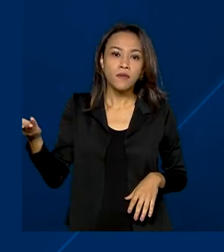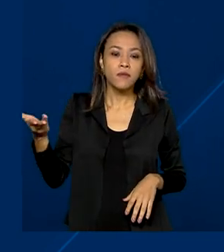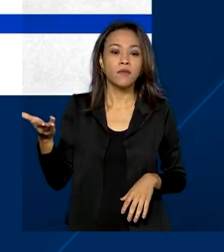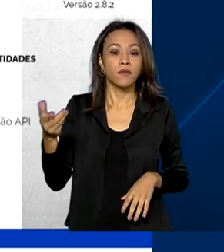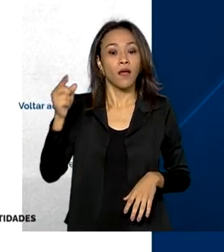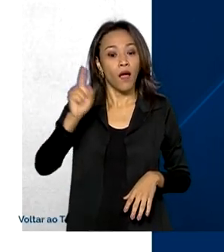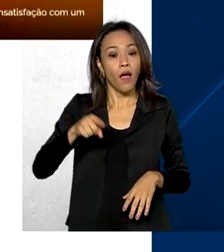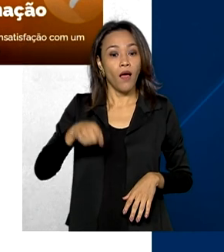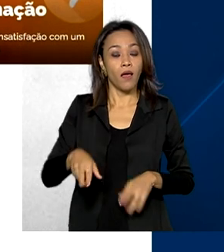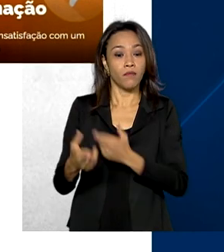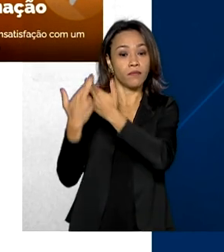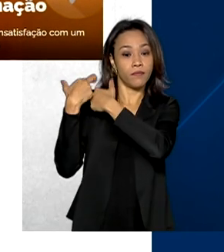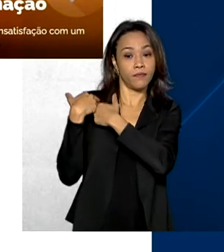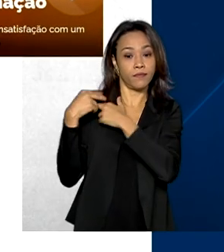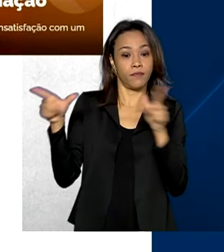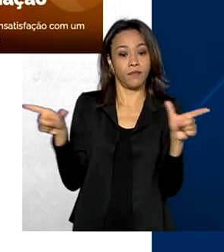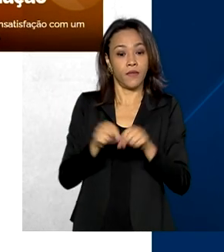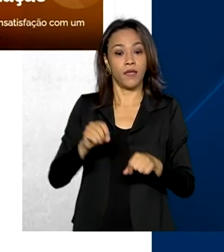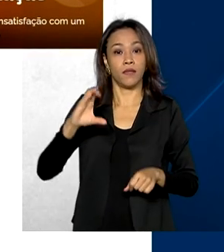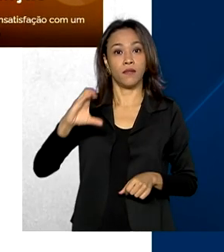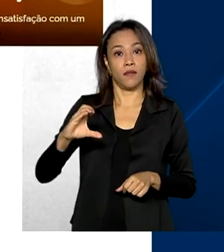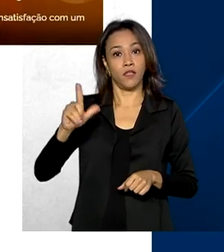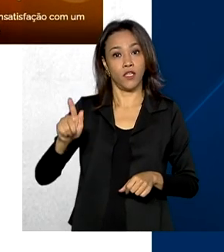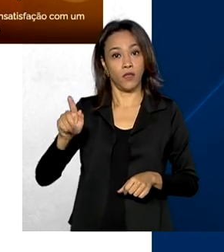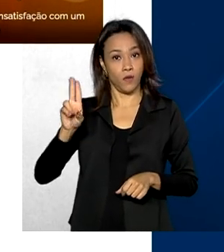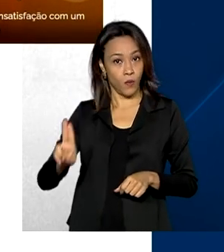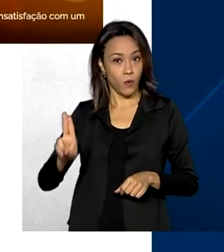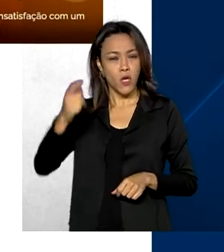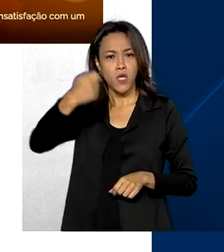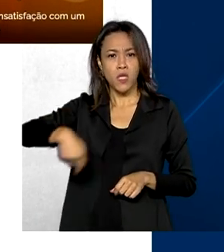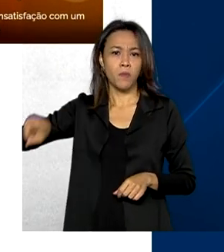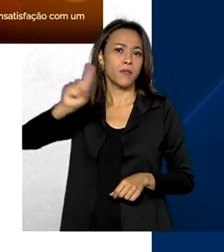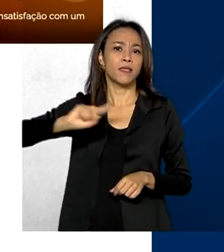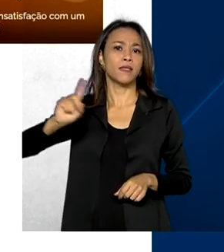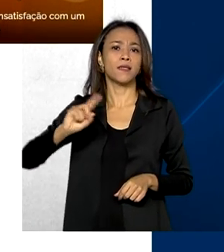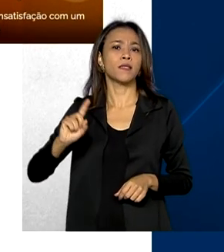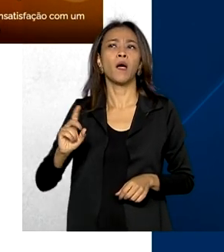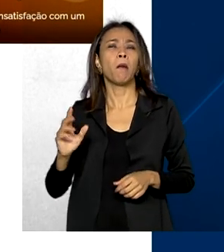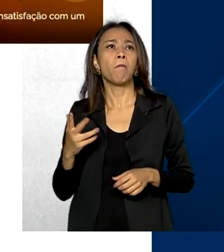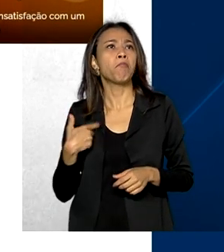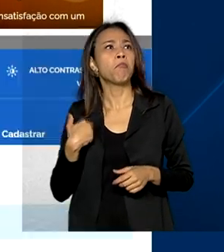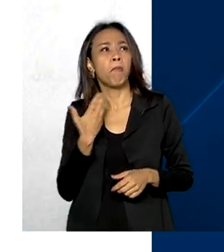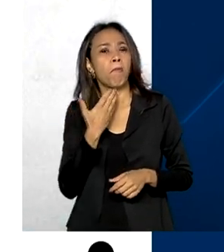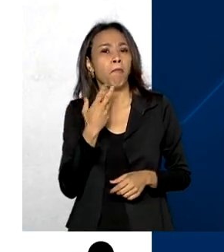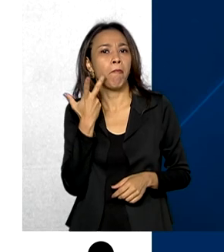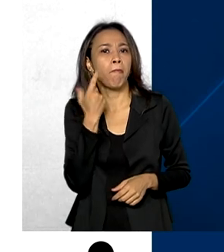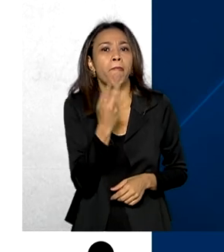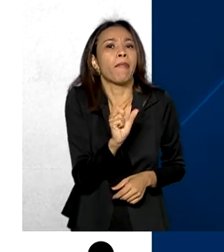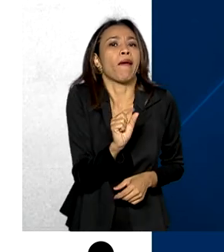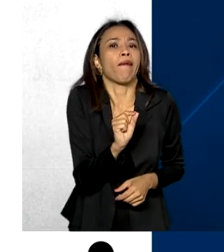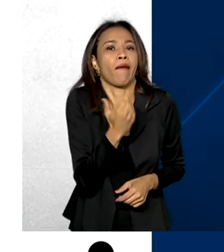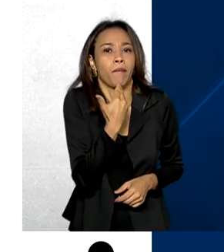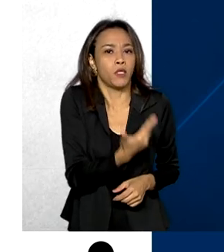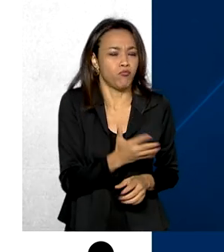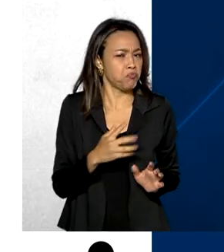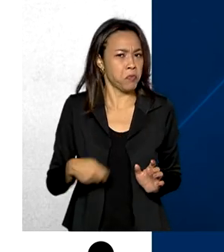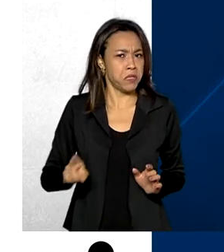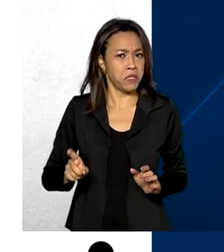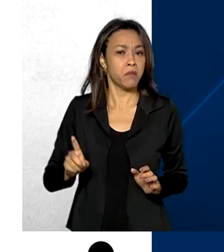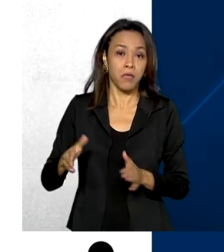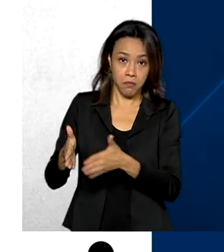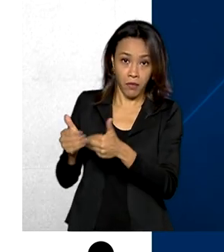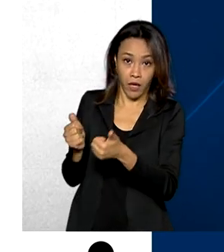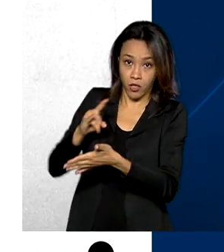desenvolvida pela Controladoria Geral da União. Não é preciso apresentar um motivo, mas o site pede um número de documento